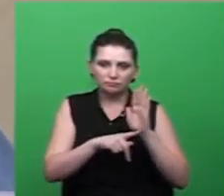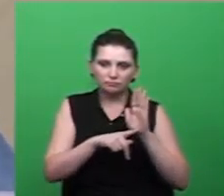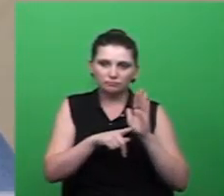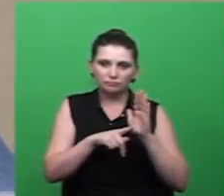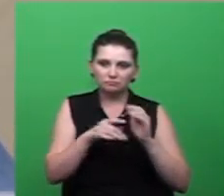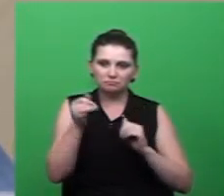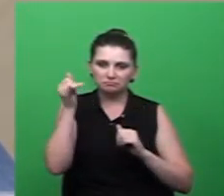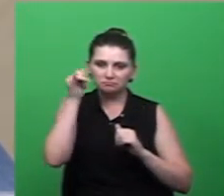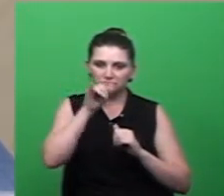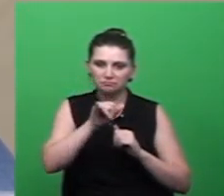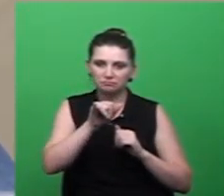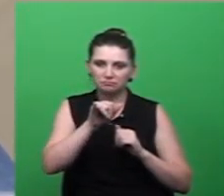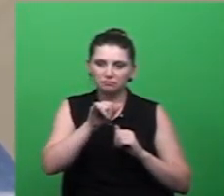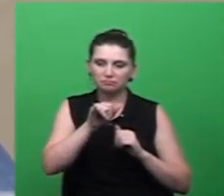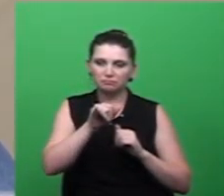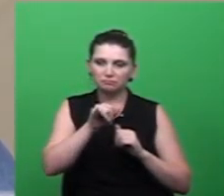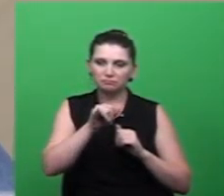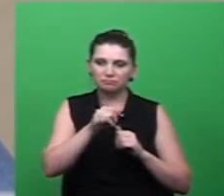ser um projeto de engenharia